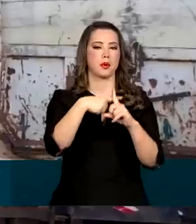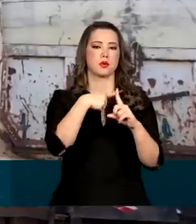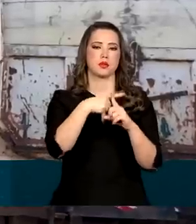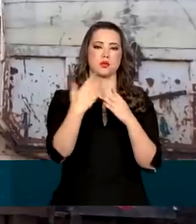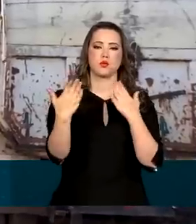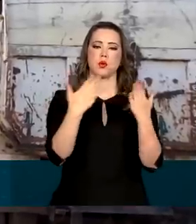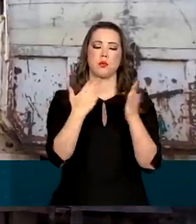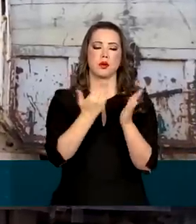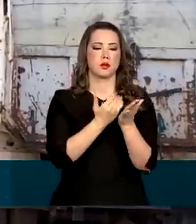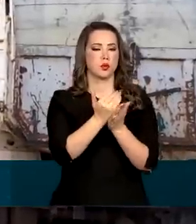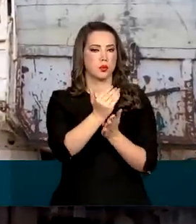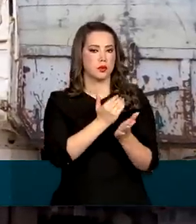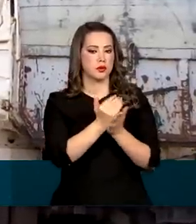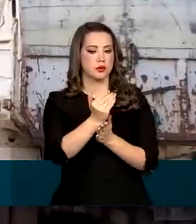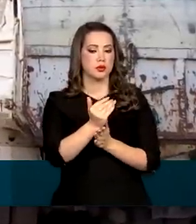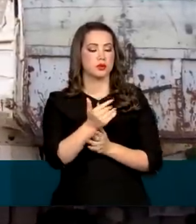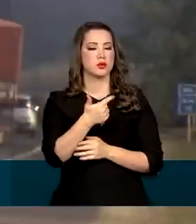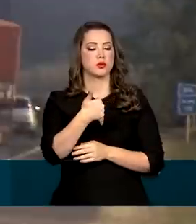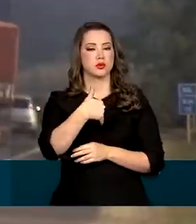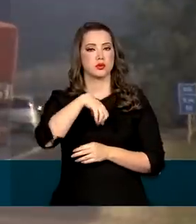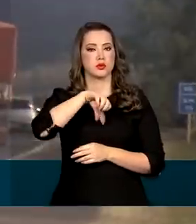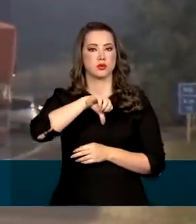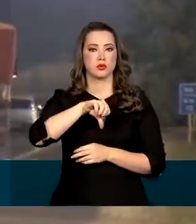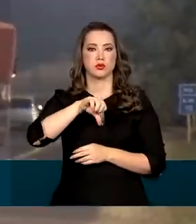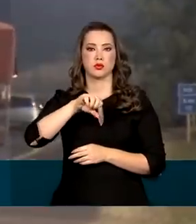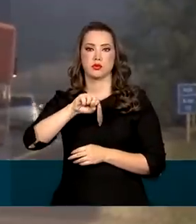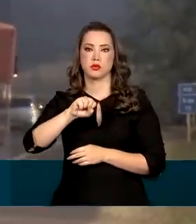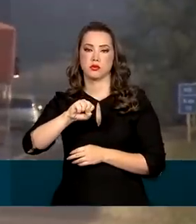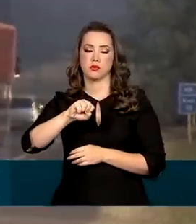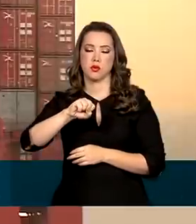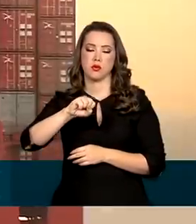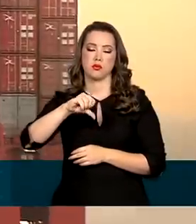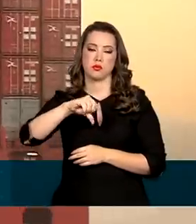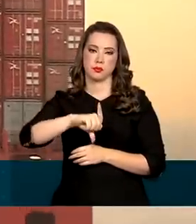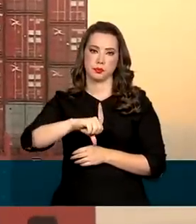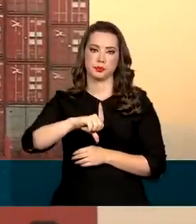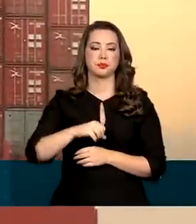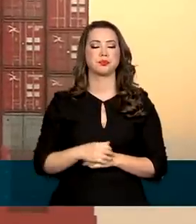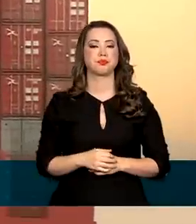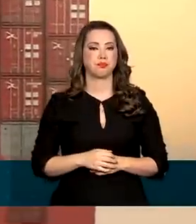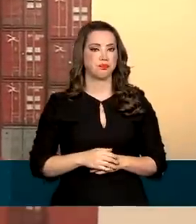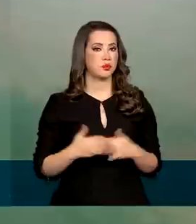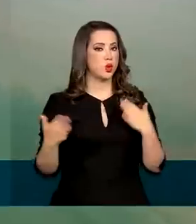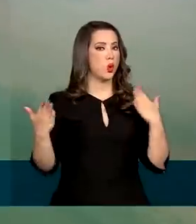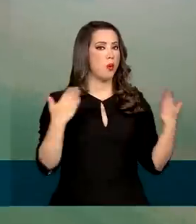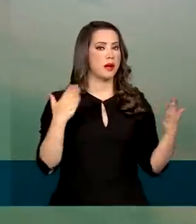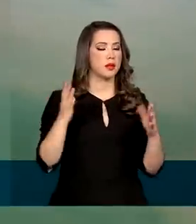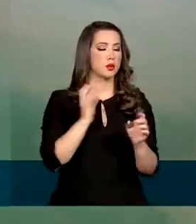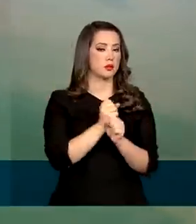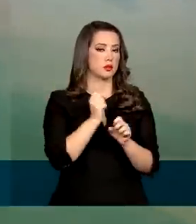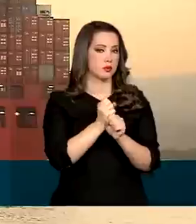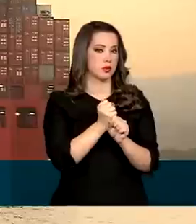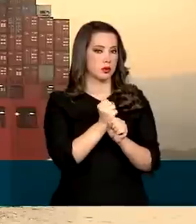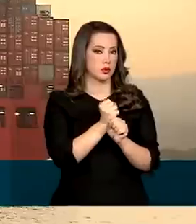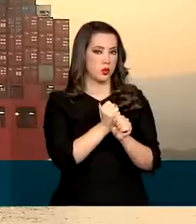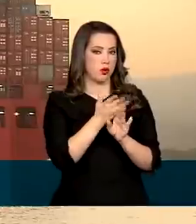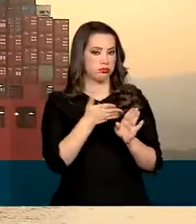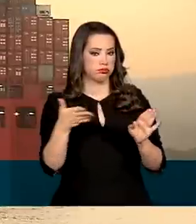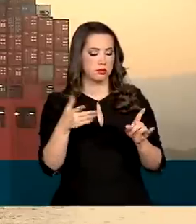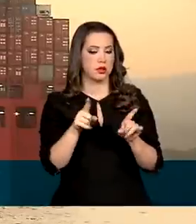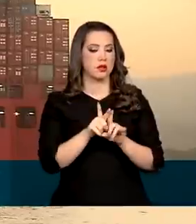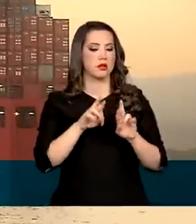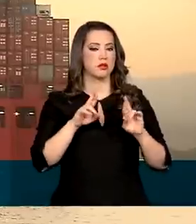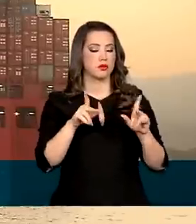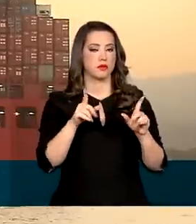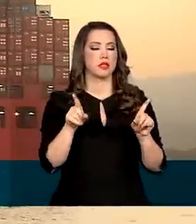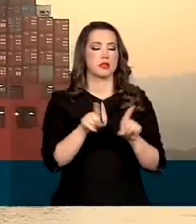da série histórica, que começou em 1989. No acumulado do ano, outro recorde. A diferença entre que